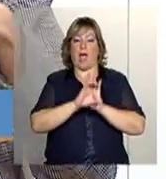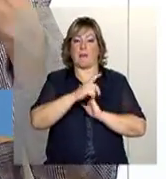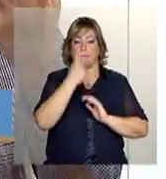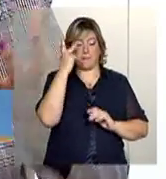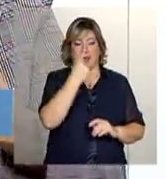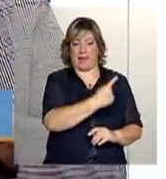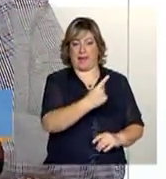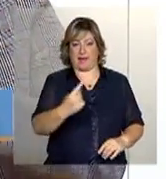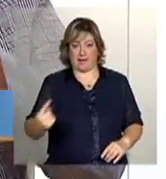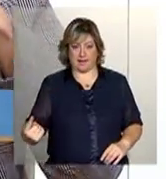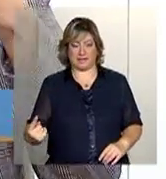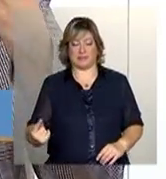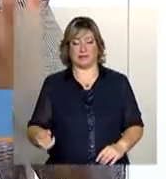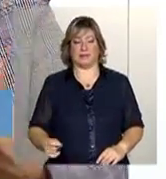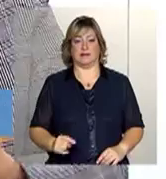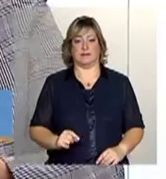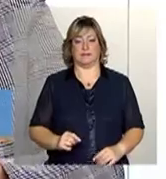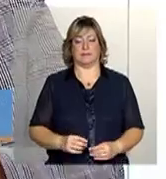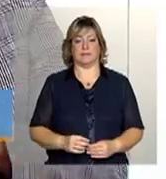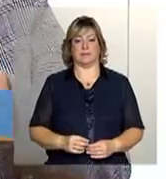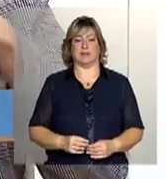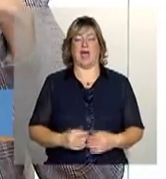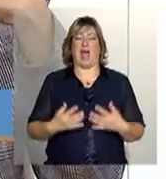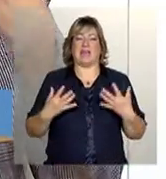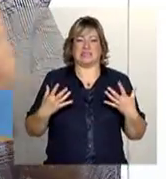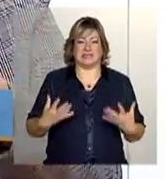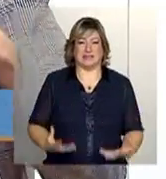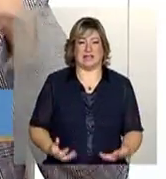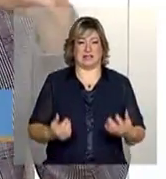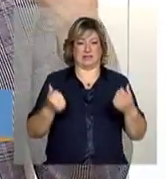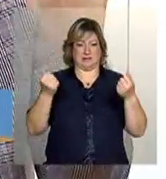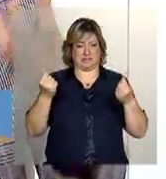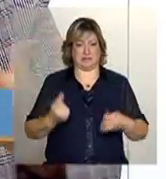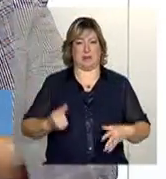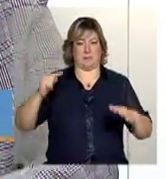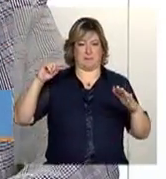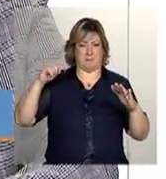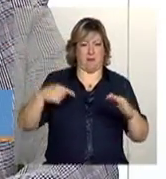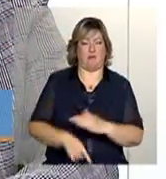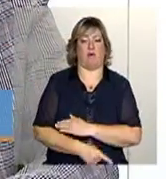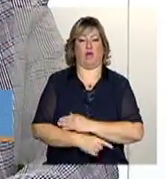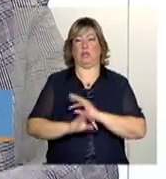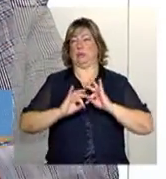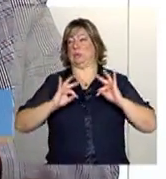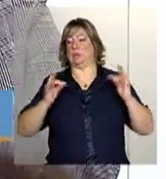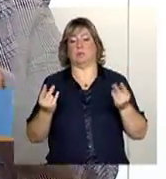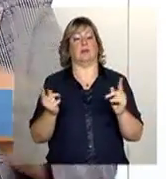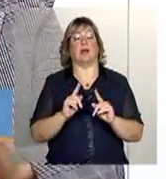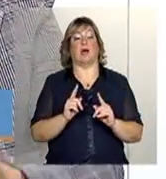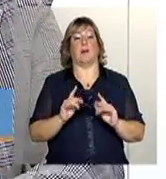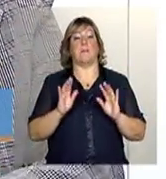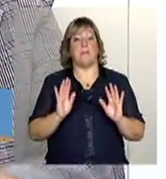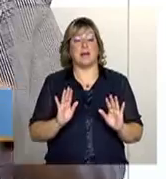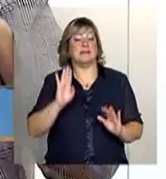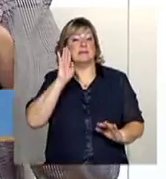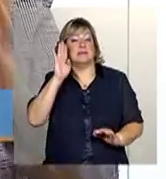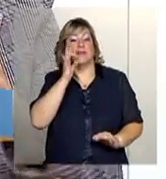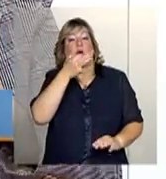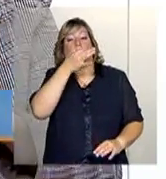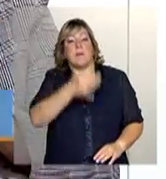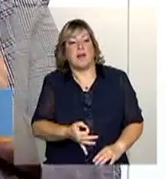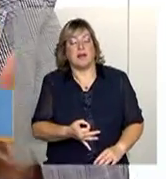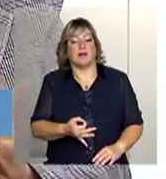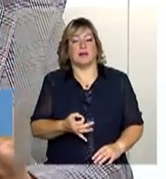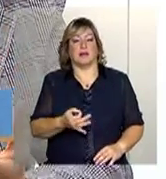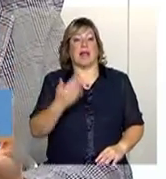dando, gente não pretende ser exaustivo, no sentido de qualificar e de dizer todas as questões daquela família. Mas dicas. Mas são dicas. E são noções